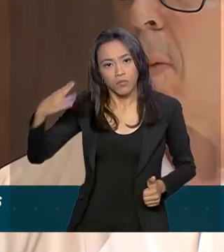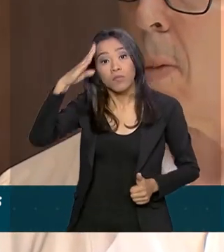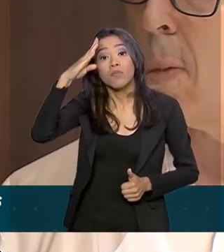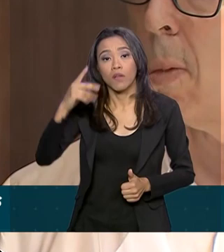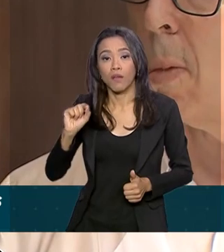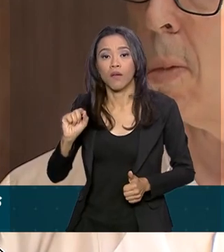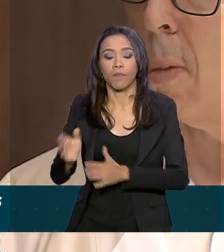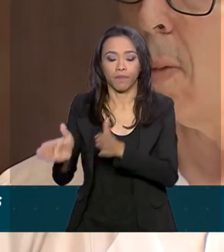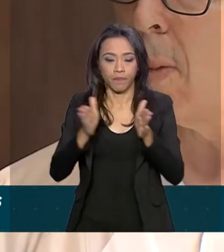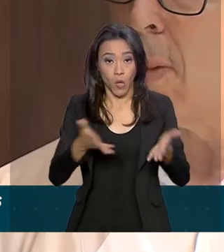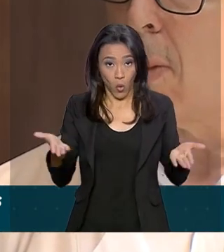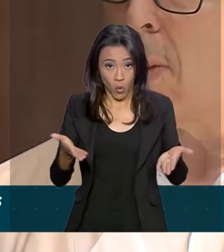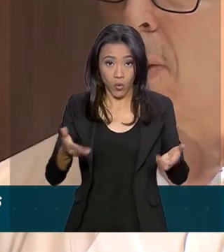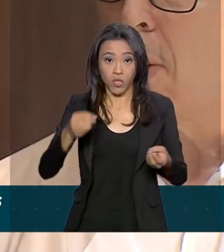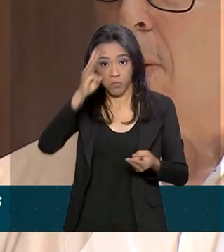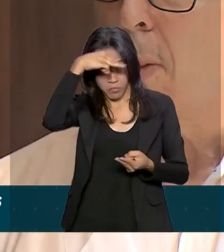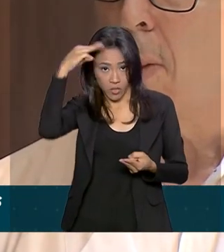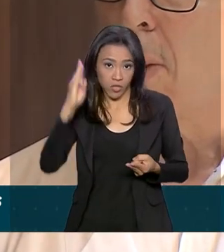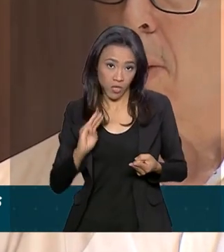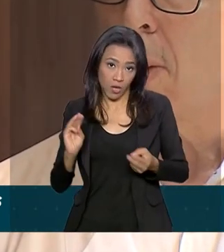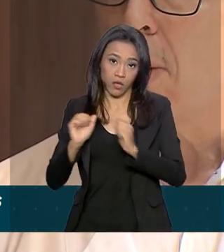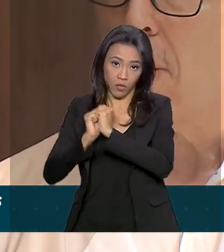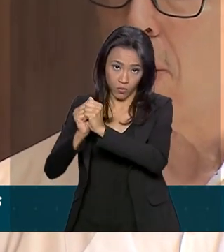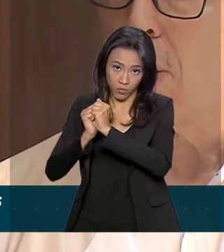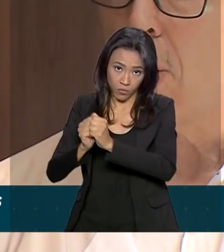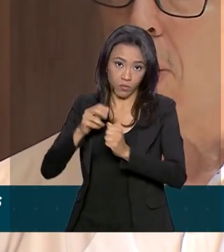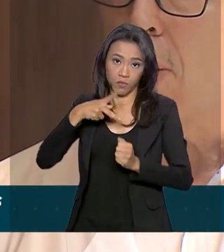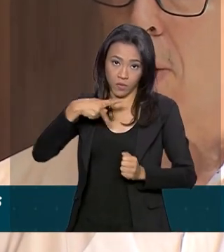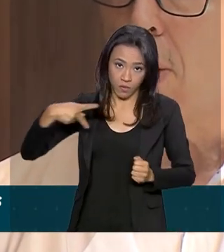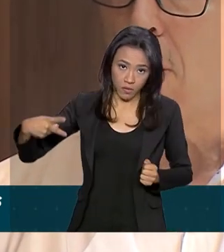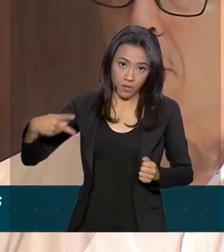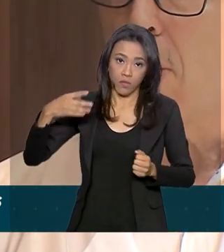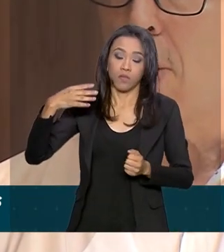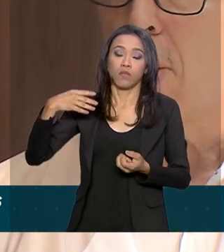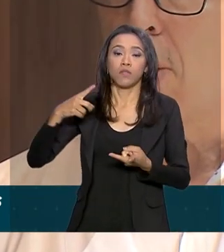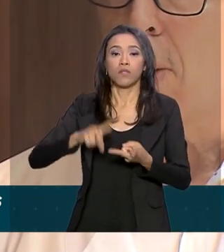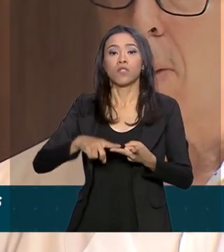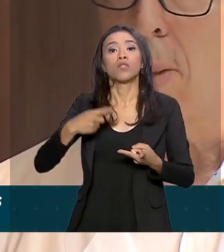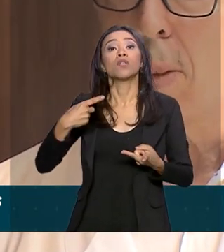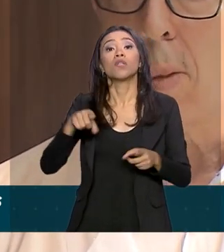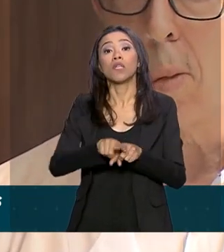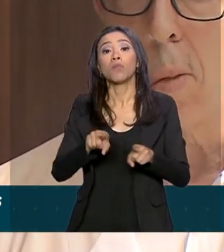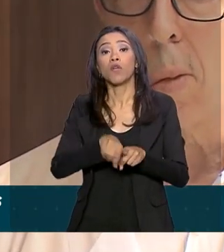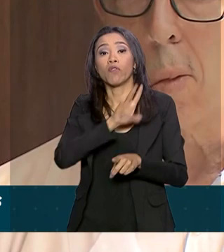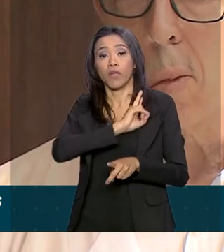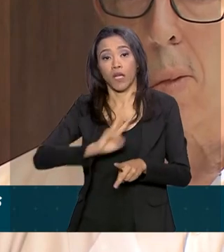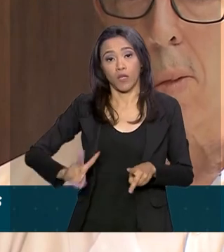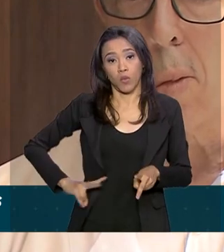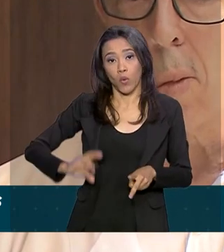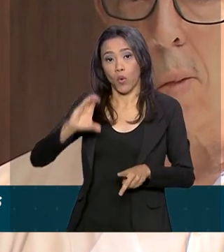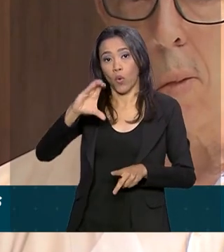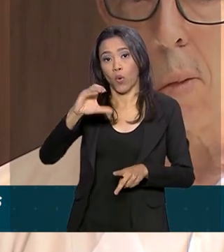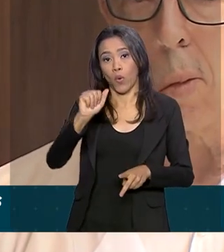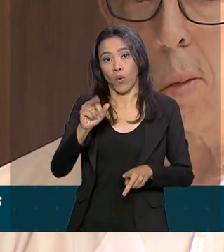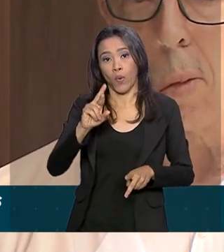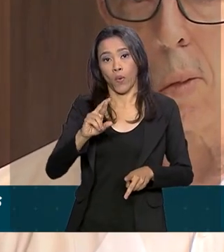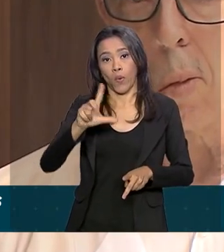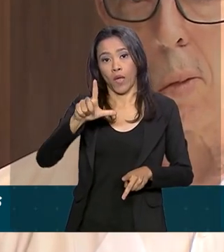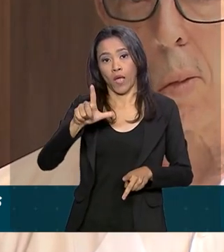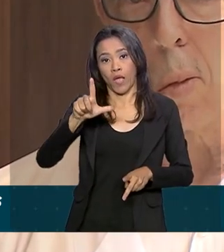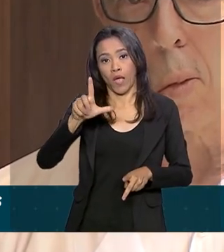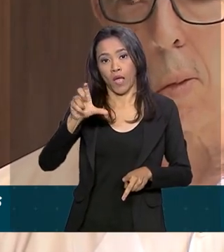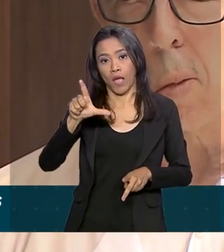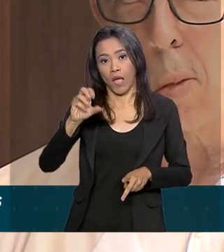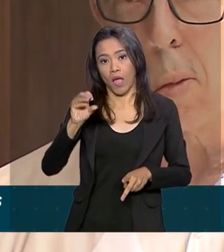hospital a primeira-dama, dona Michele, e o vereador Carlos Bolsonaro. Eventuais visitas estão sendo